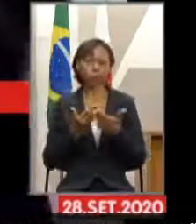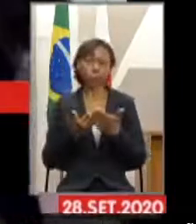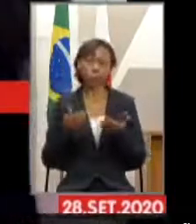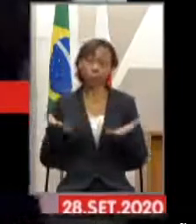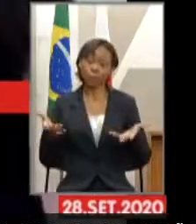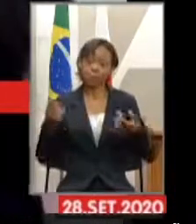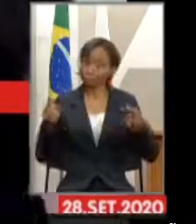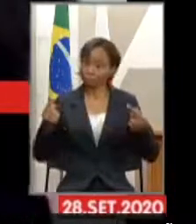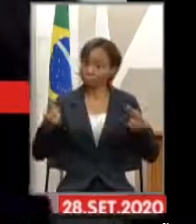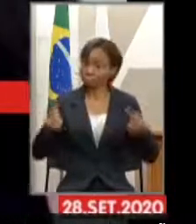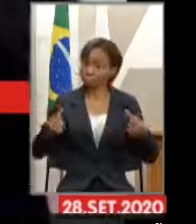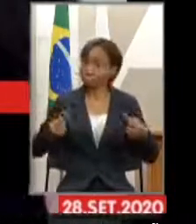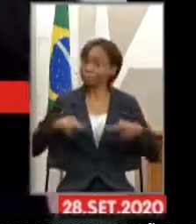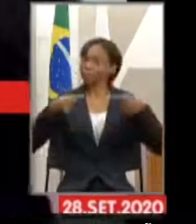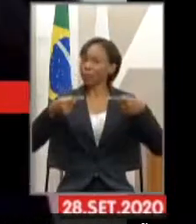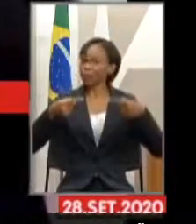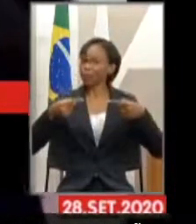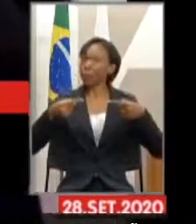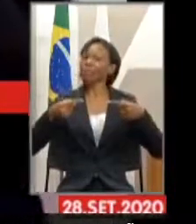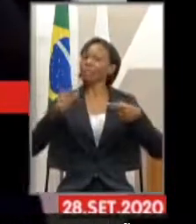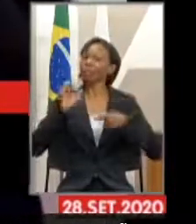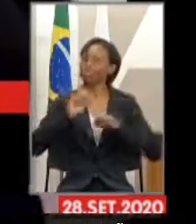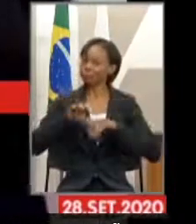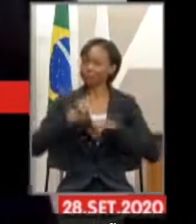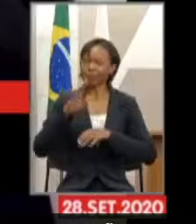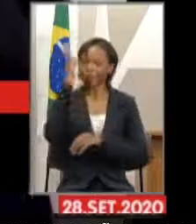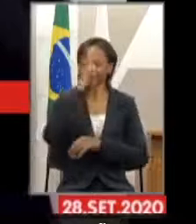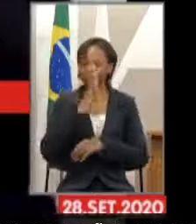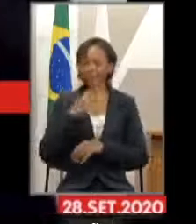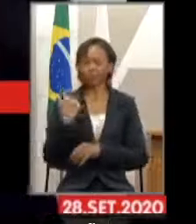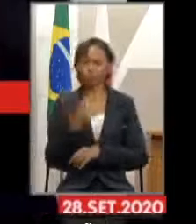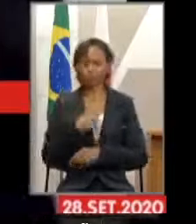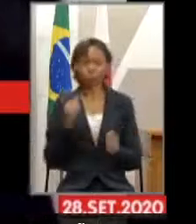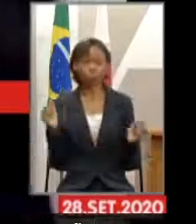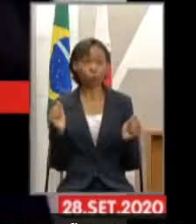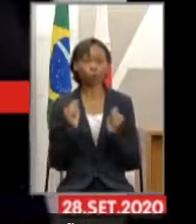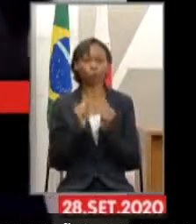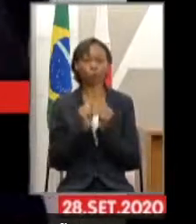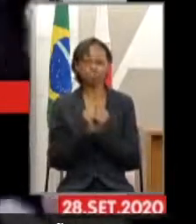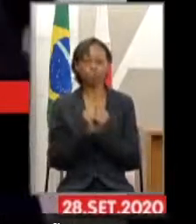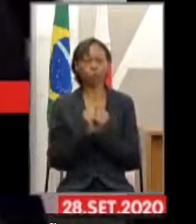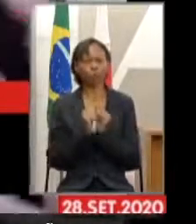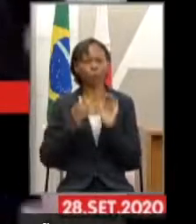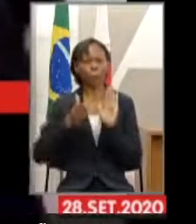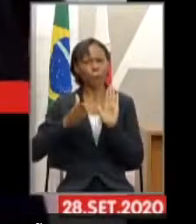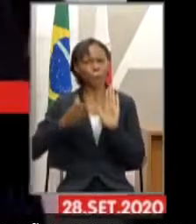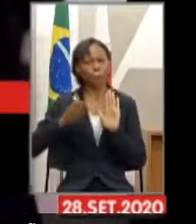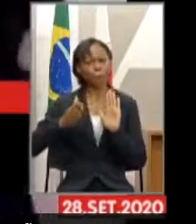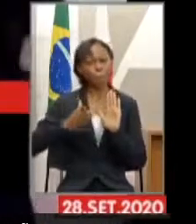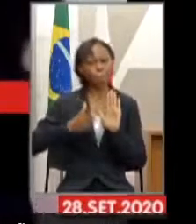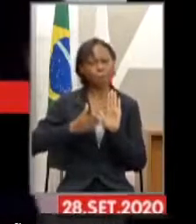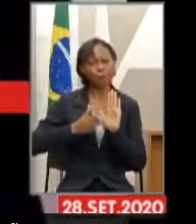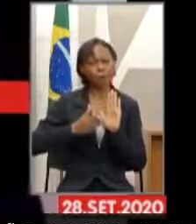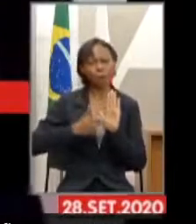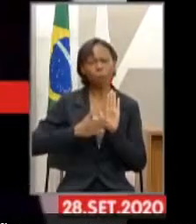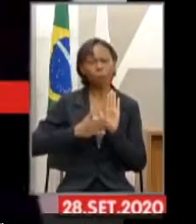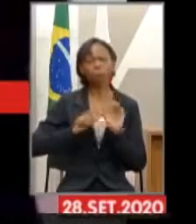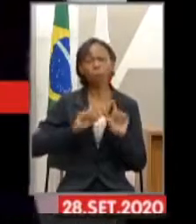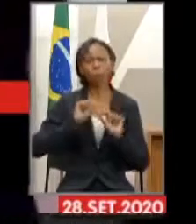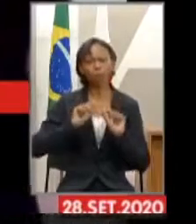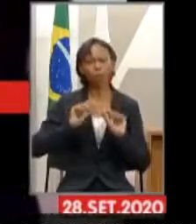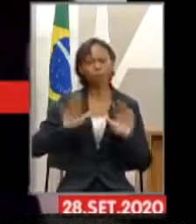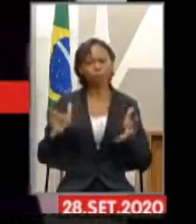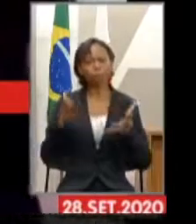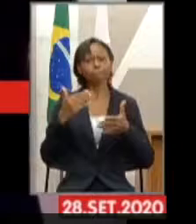claro, estamos sempre abertos e juntos nesse propósito de avançar cada vez mais com a educação bilínea.